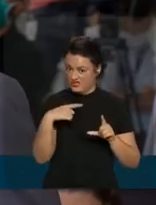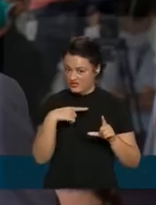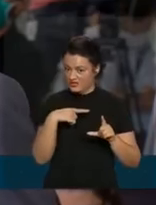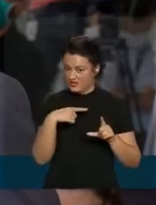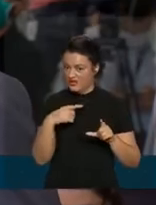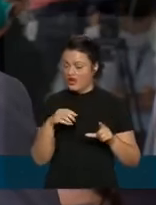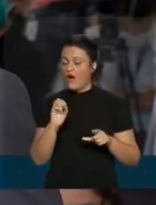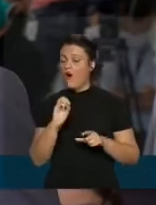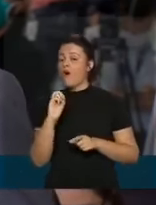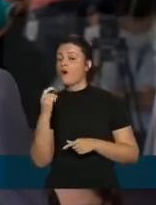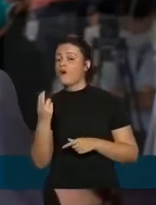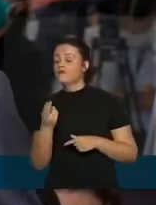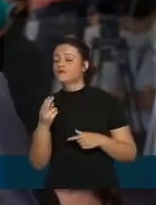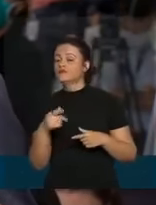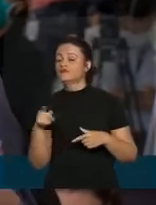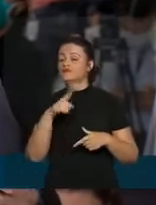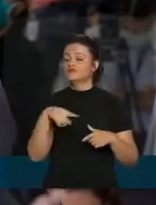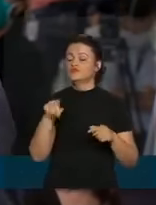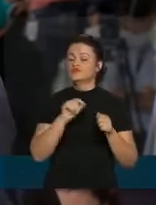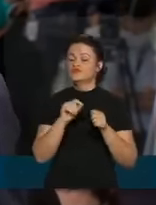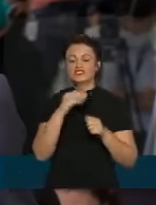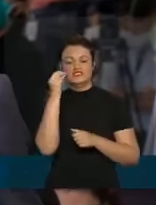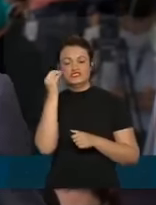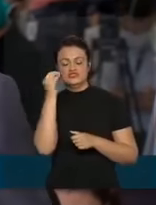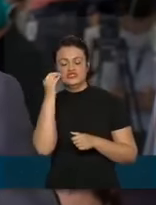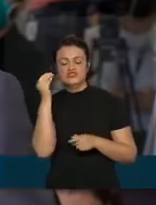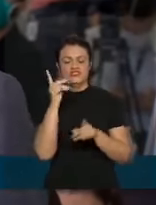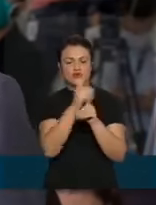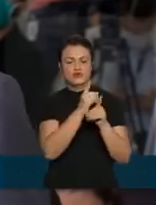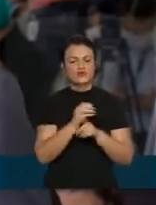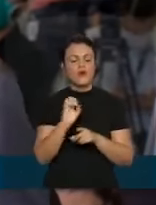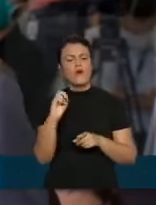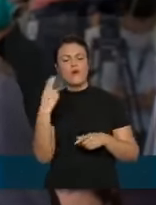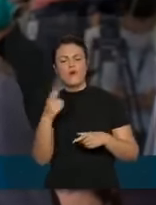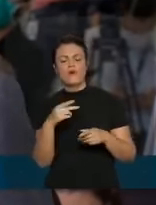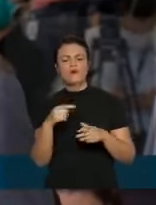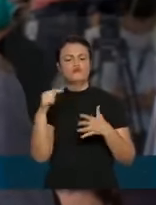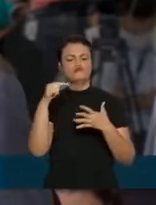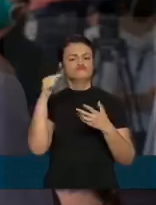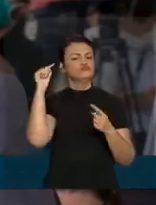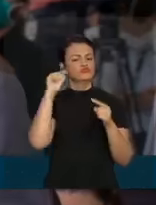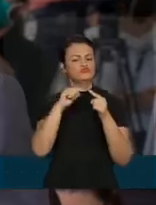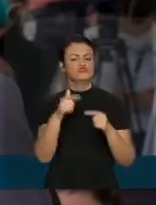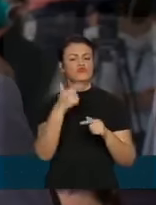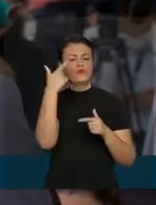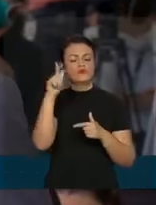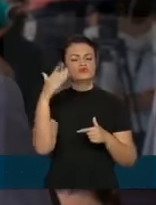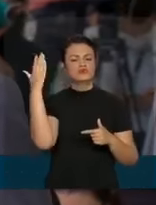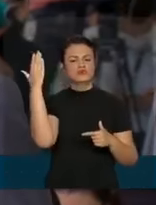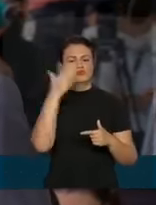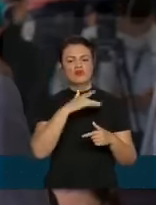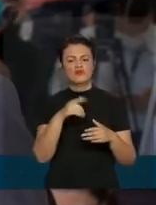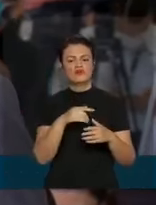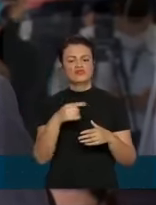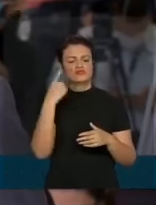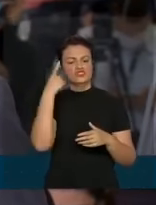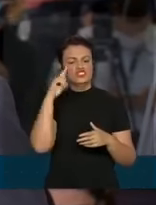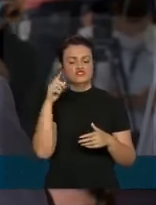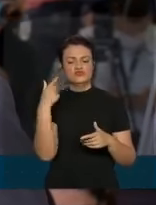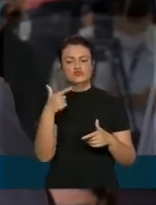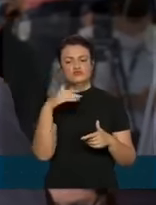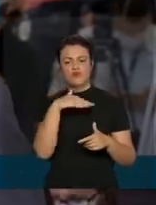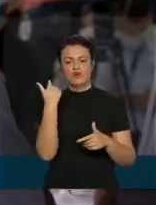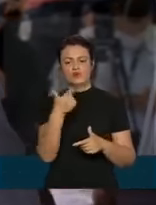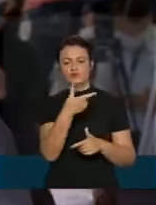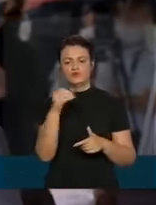degrau aí no avanço, se estamos falando de testes represados, ou se existe algum outro fator que explique nós termos um segundo dia seguido com mais de